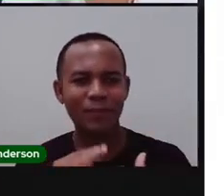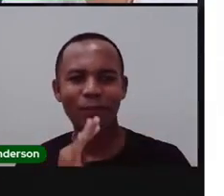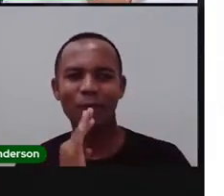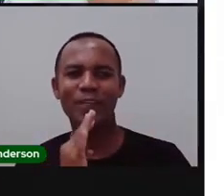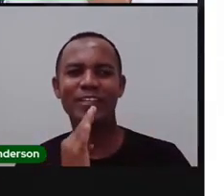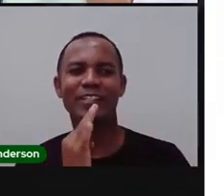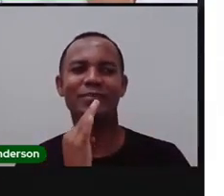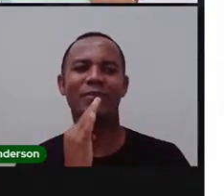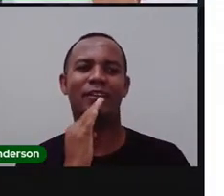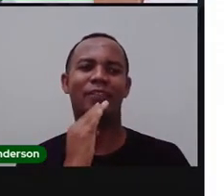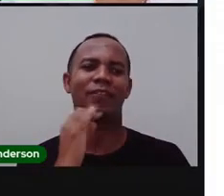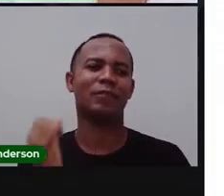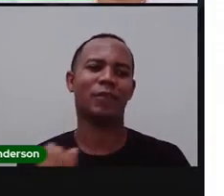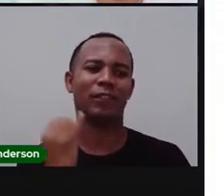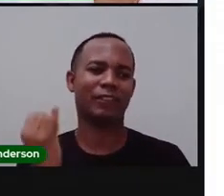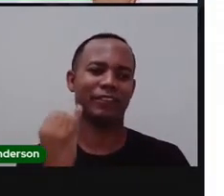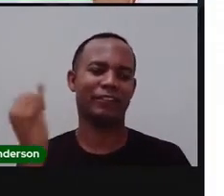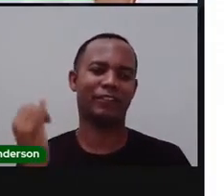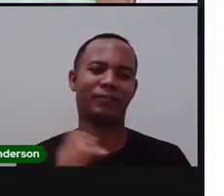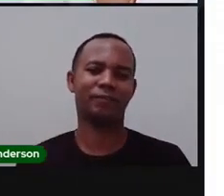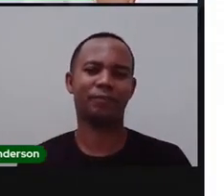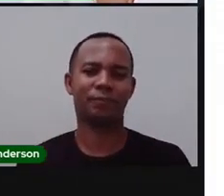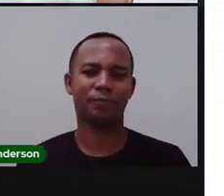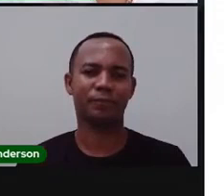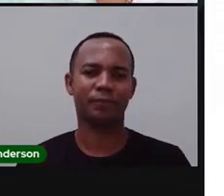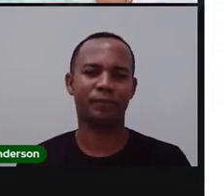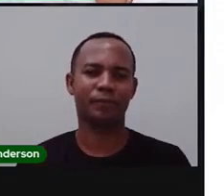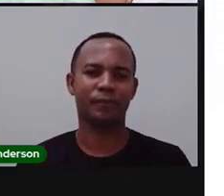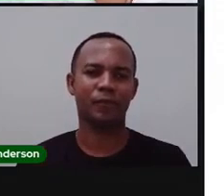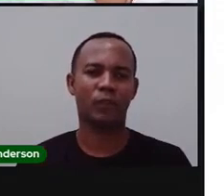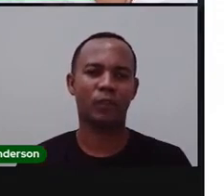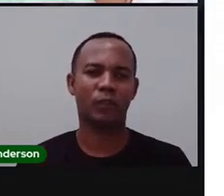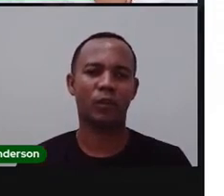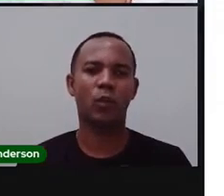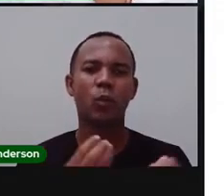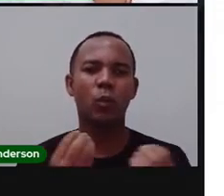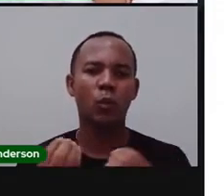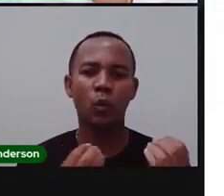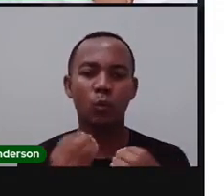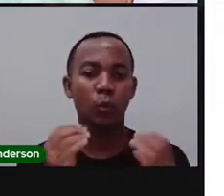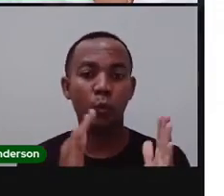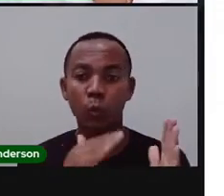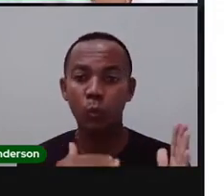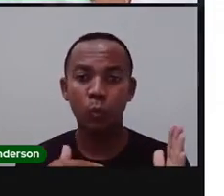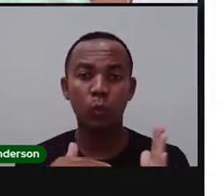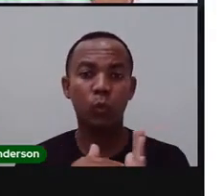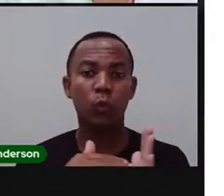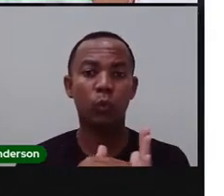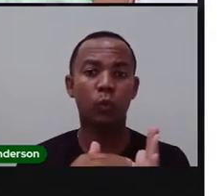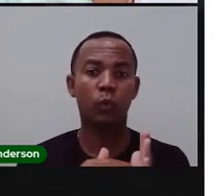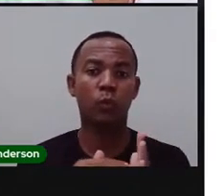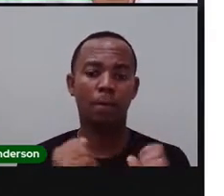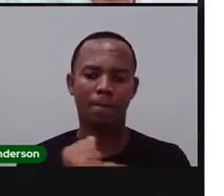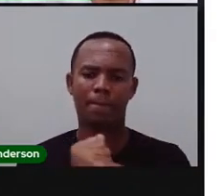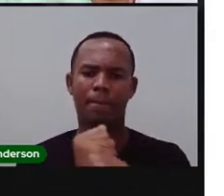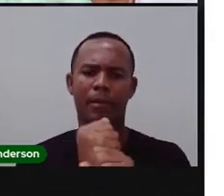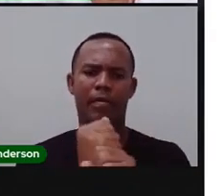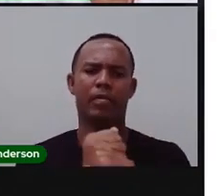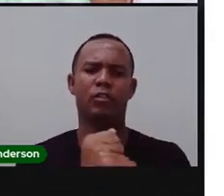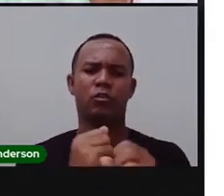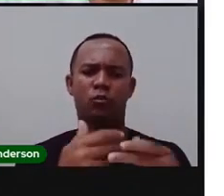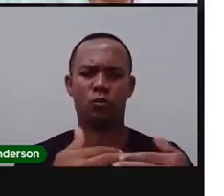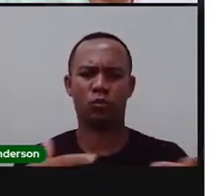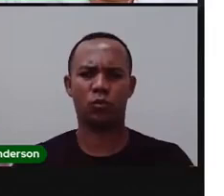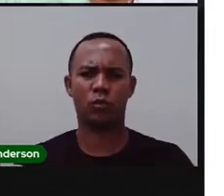certo? Vamos lá. Patrimônio cultural é todo objeto material, como prédios e monumentos.